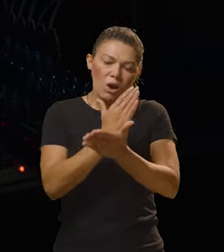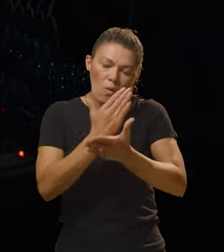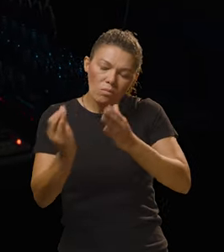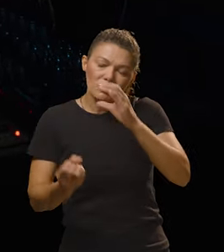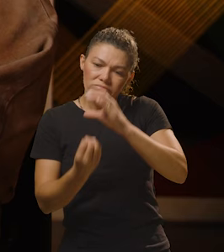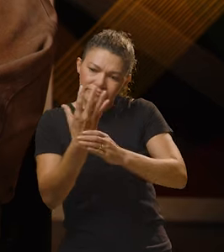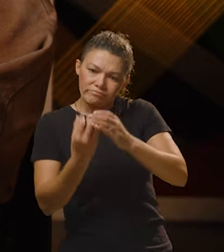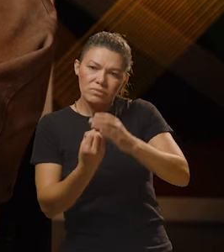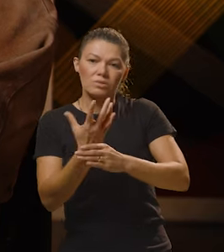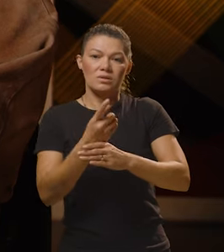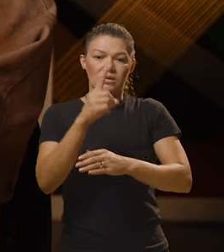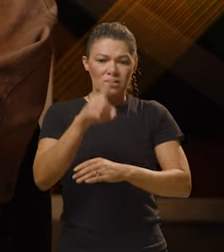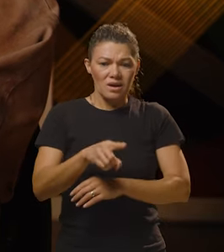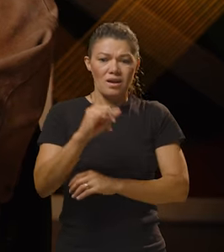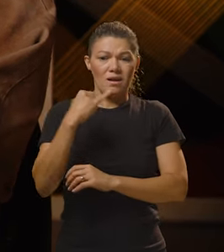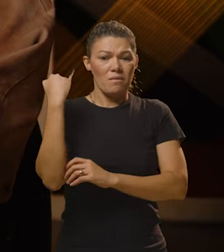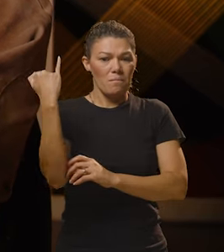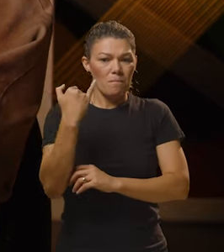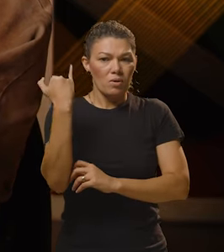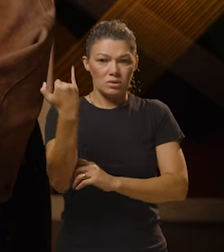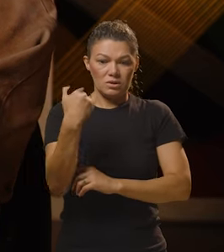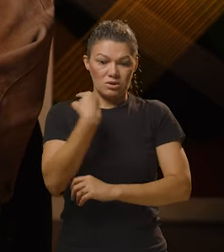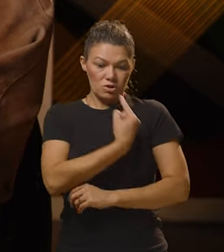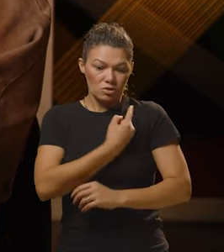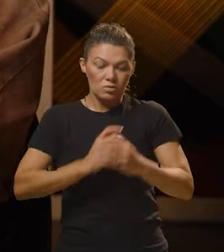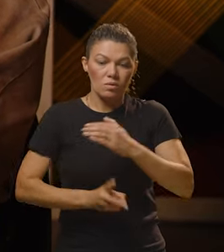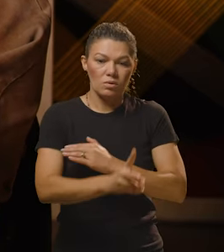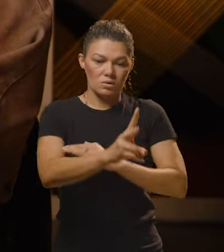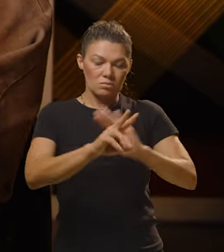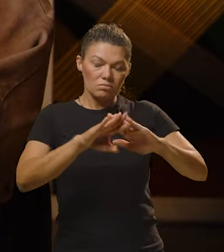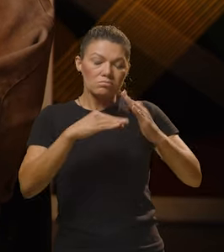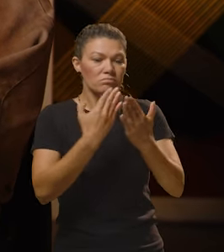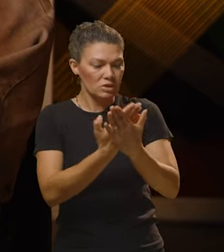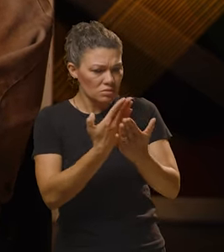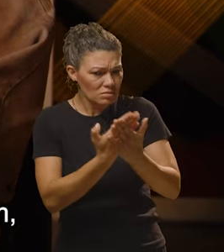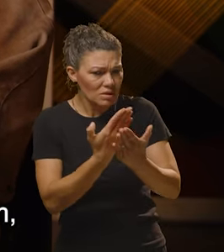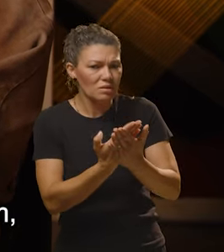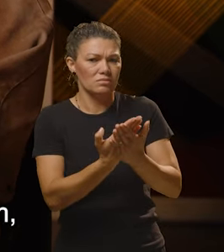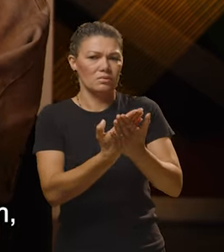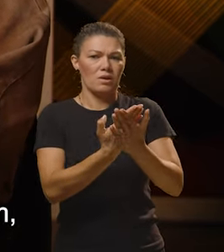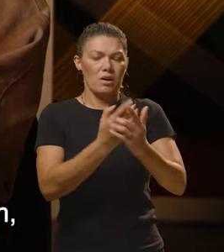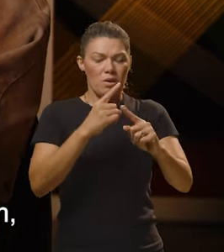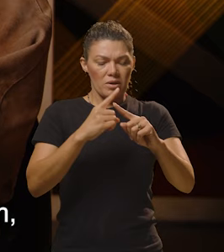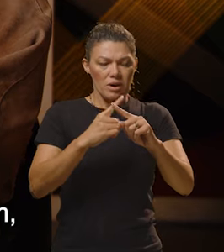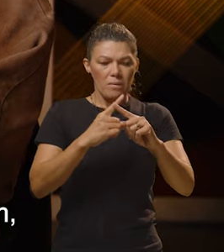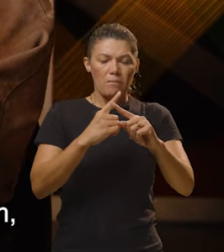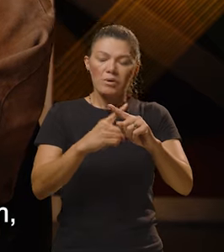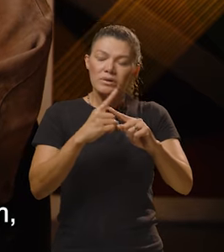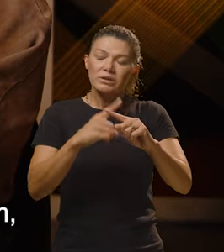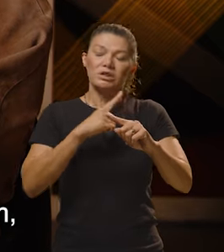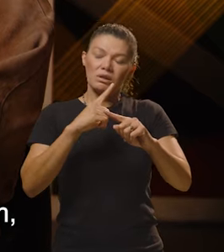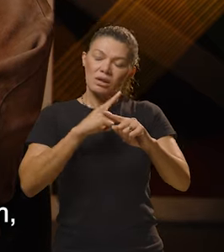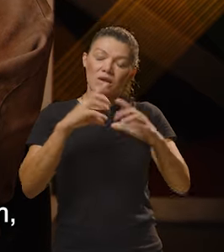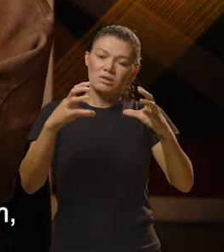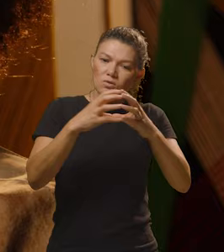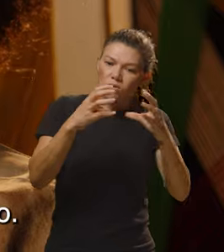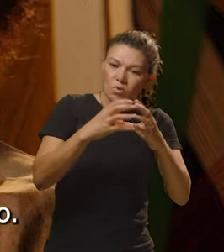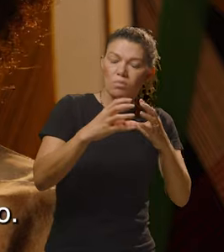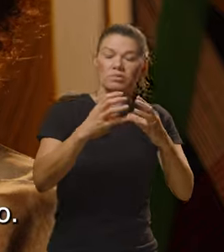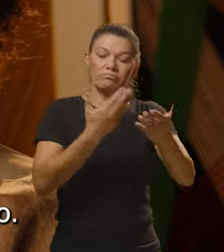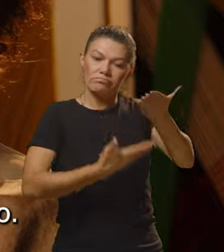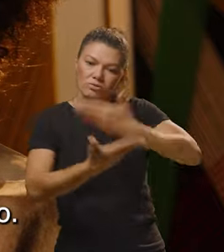algumas produções, que é muito importante a gente dar continuidade com os estudos, que é muito importante ter esse network também.